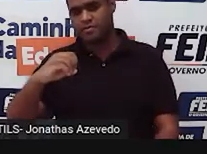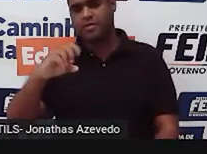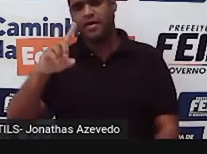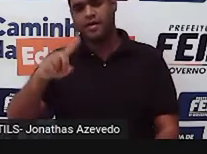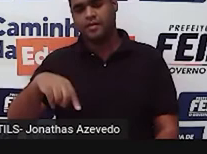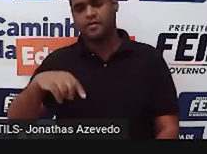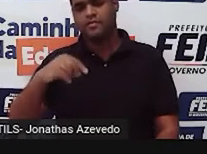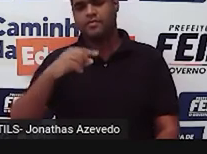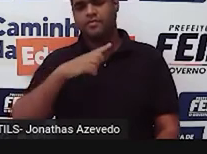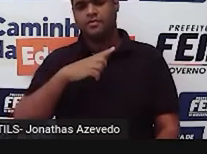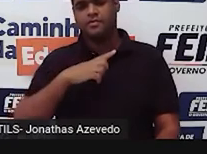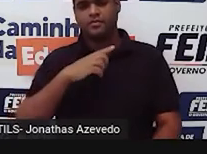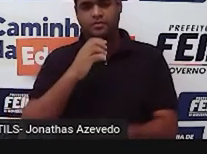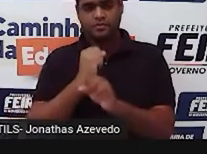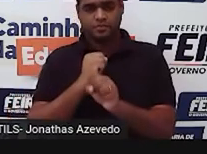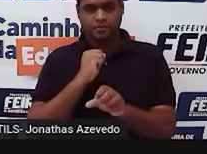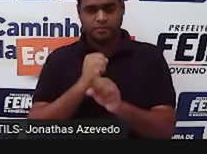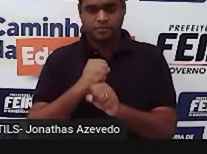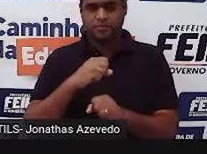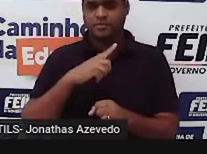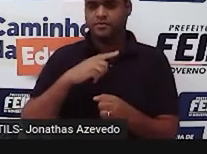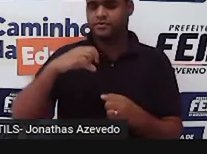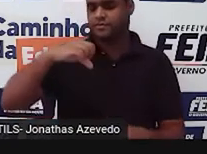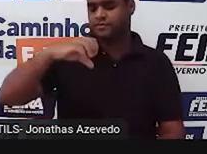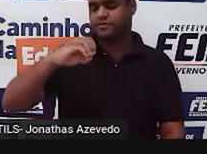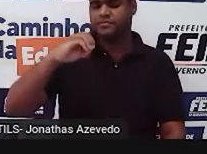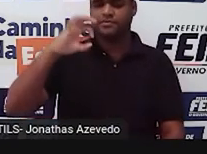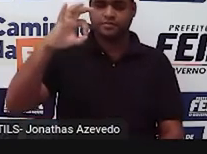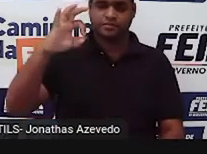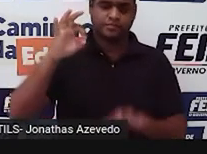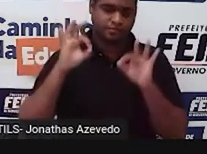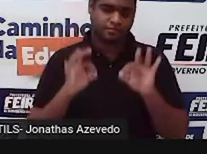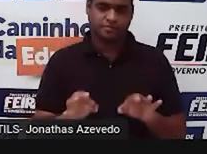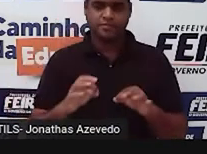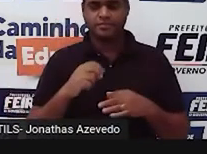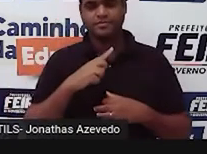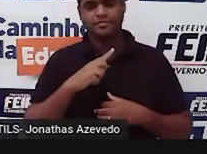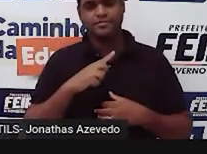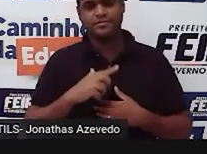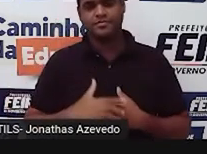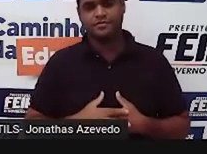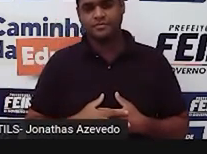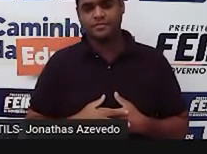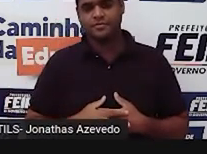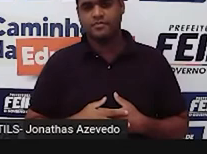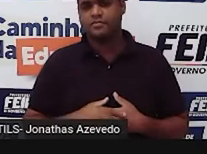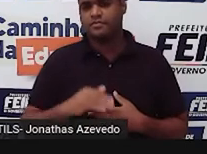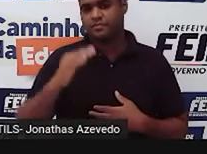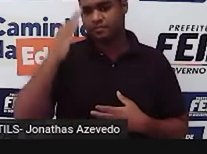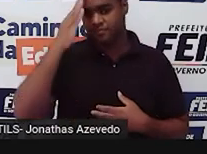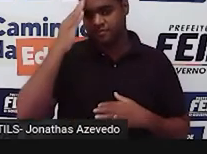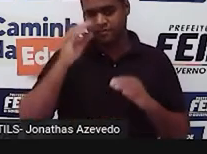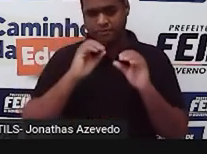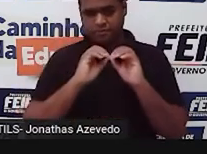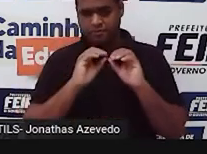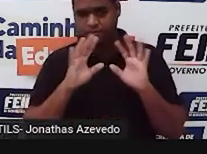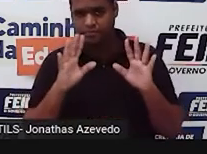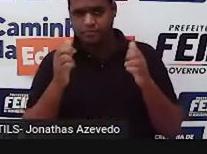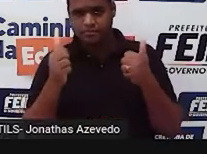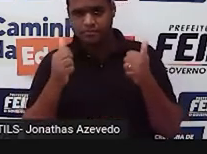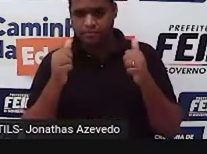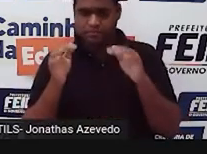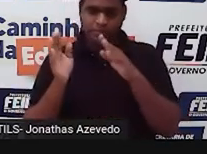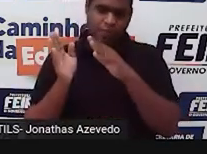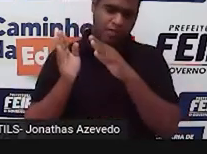reto é o que mede exatamente 90 graus. Tá bom? Então, até aqui, pensando em toda essa parte da aula,